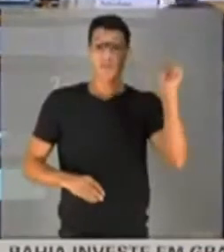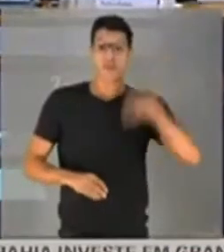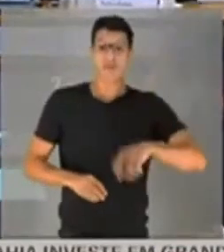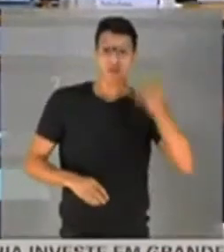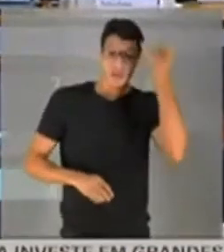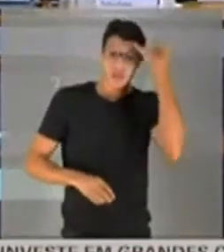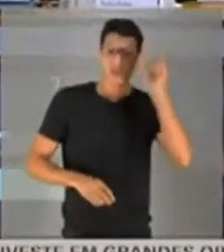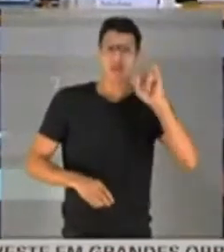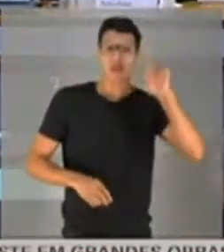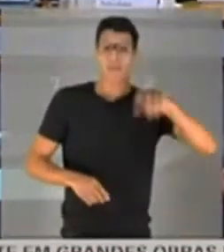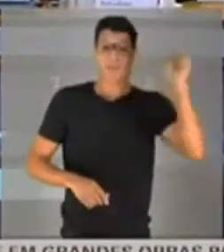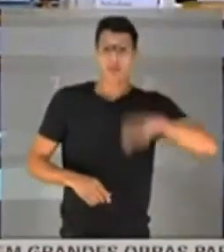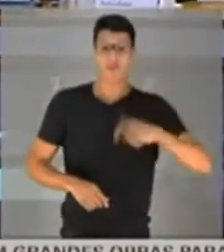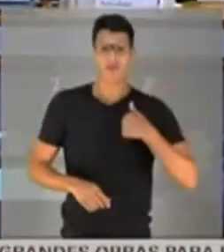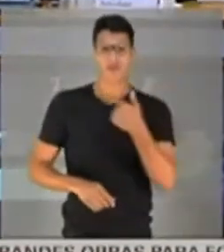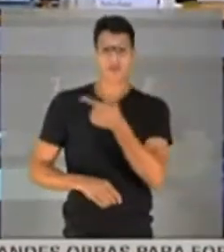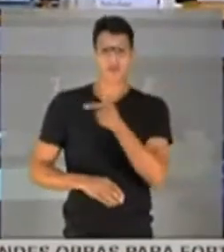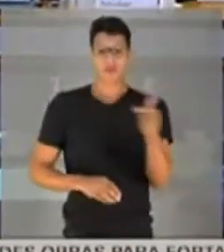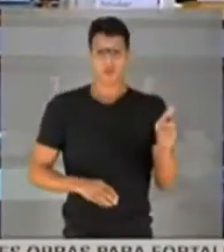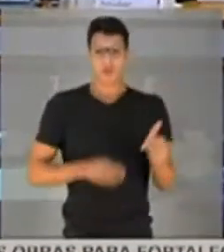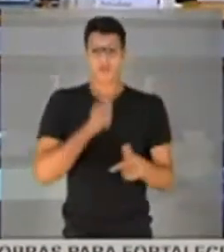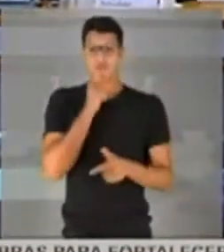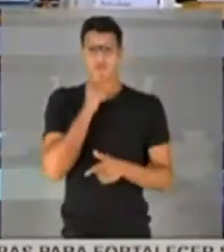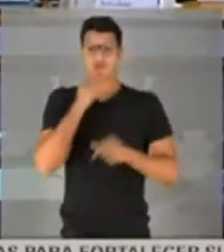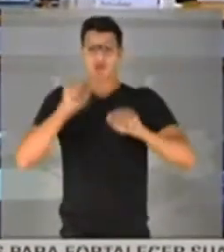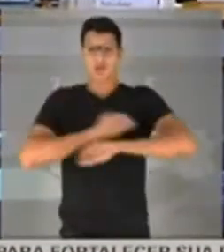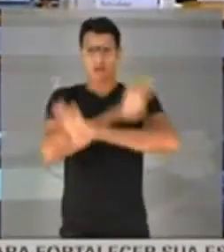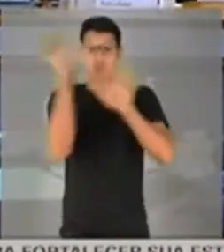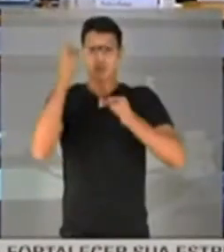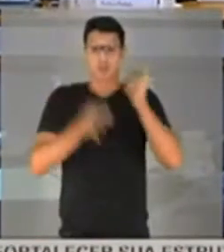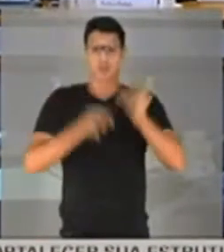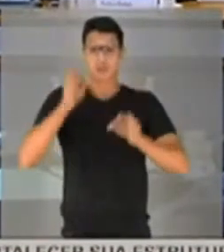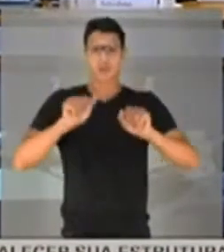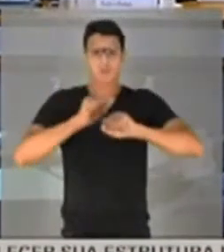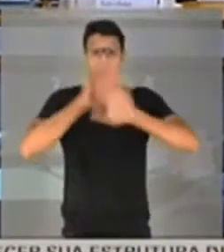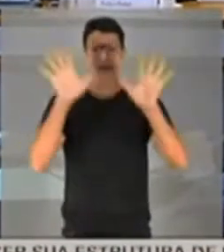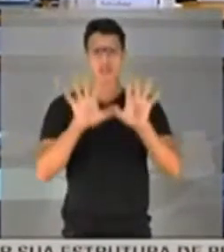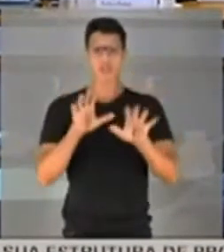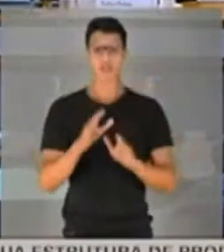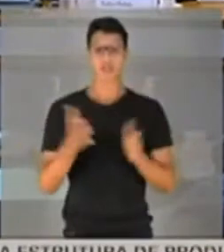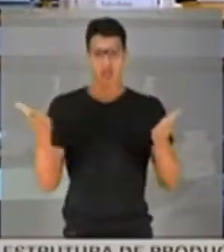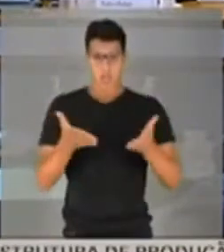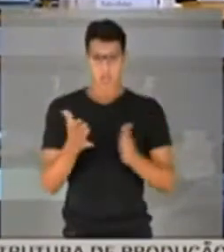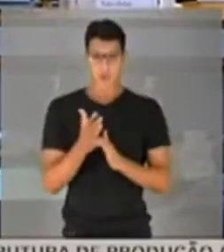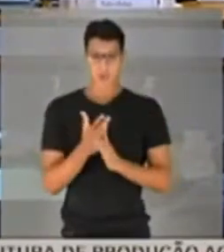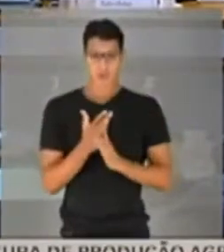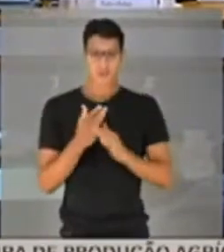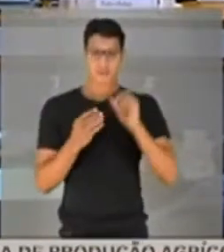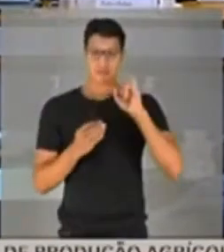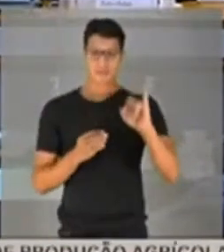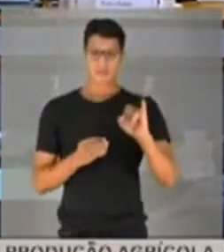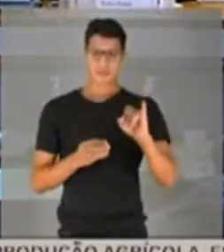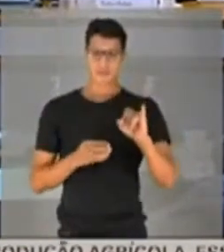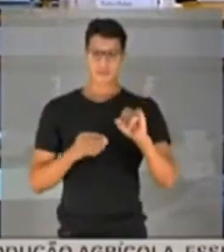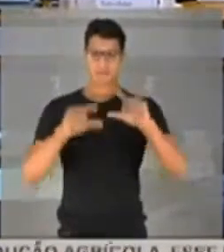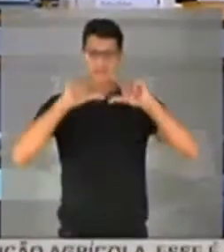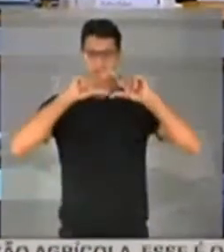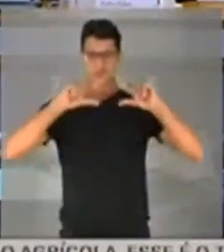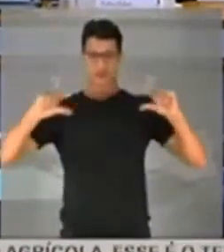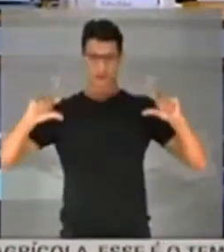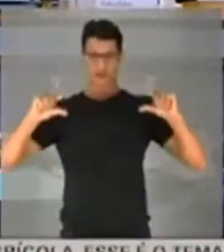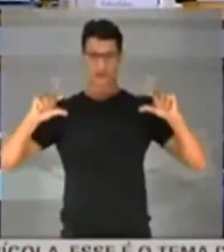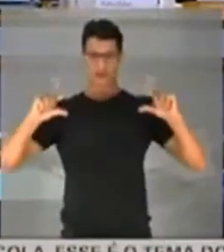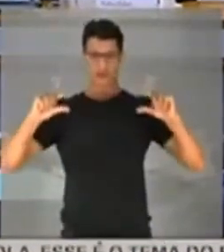Não sei se é possível. Eu não tenho ainda o esclarecimento jurídico para isso. Agora, você se apega a uma frase